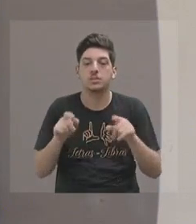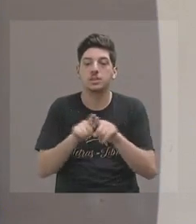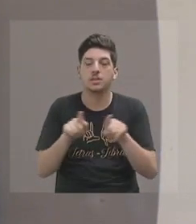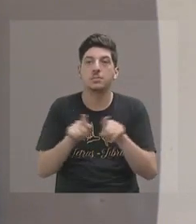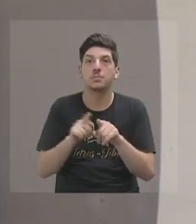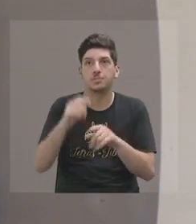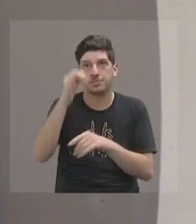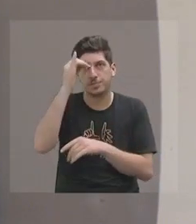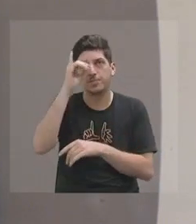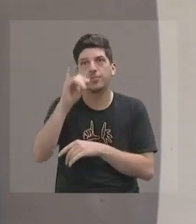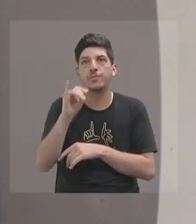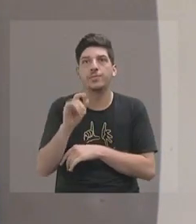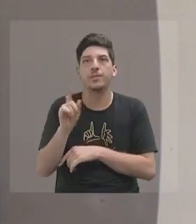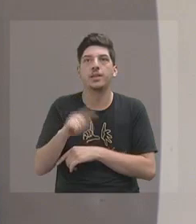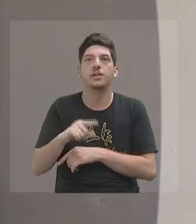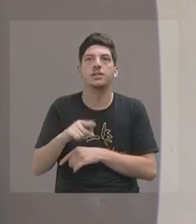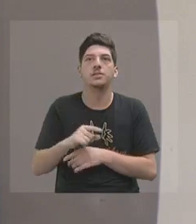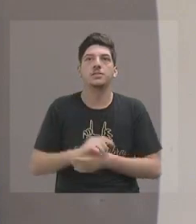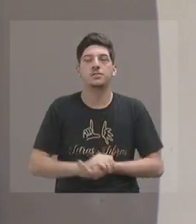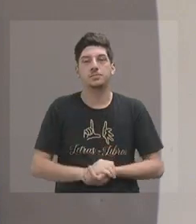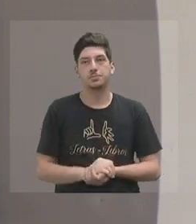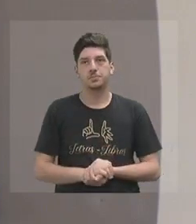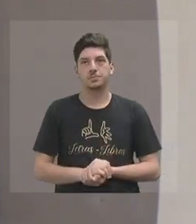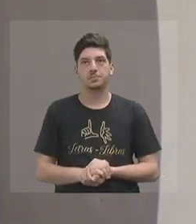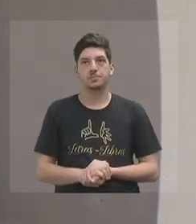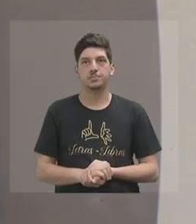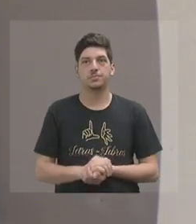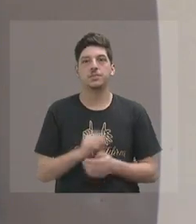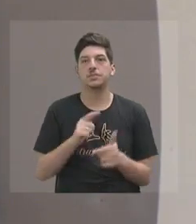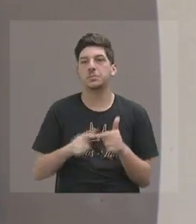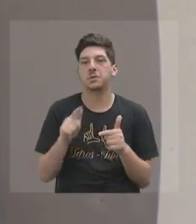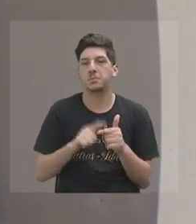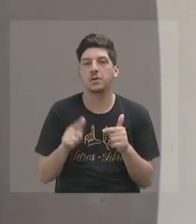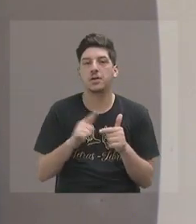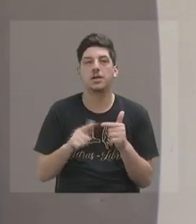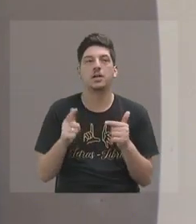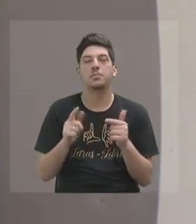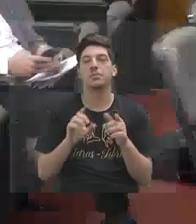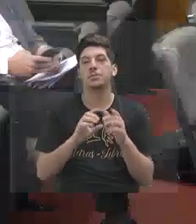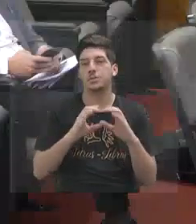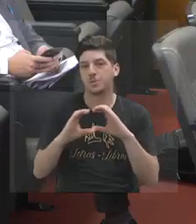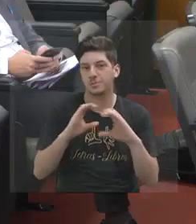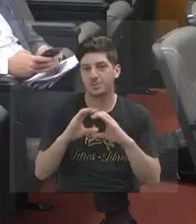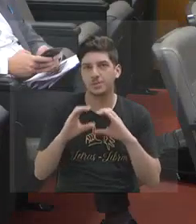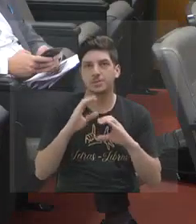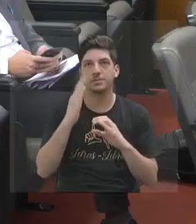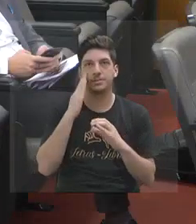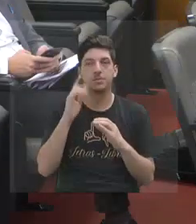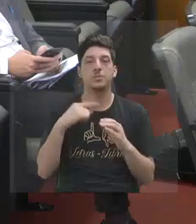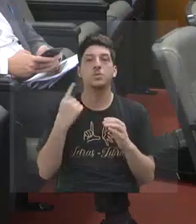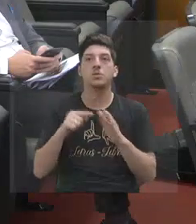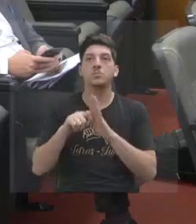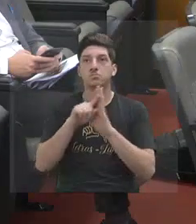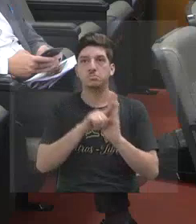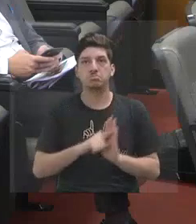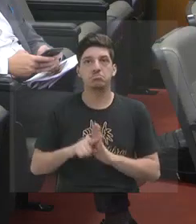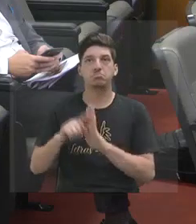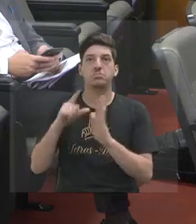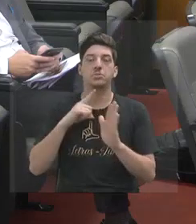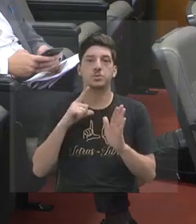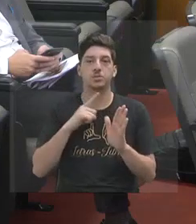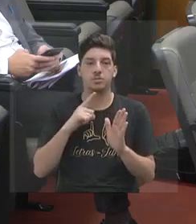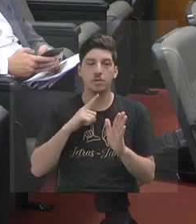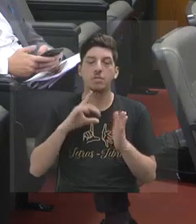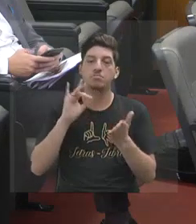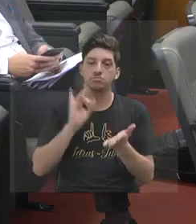problemas de eficiência na comunicação. Então, gente fez essa pesquisa e ela